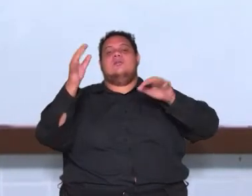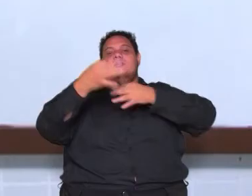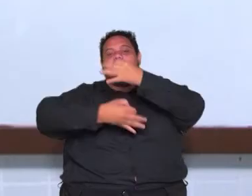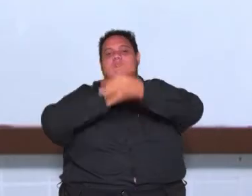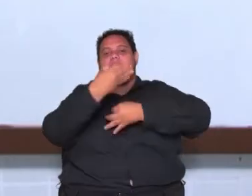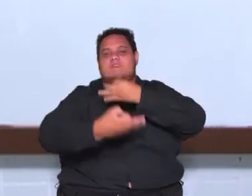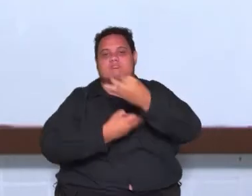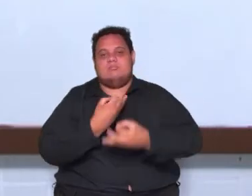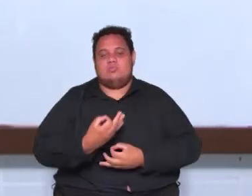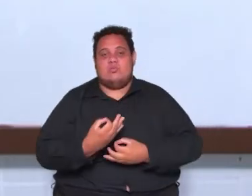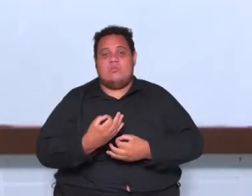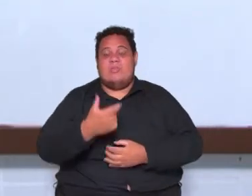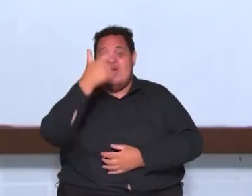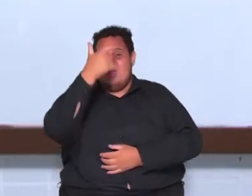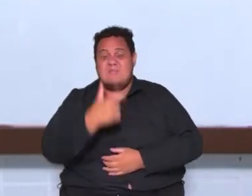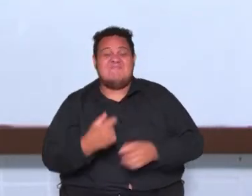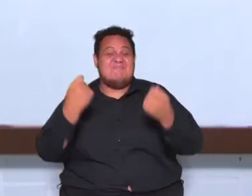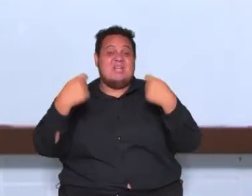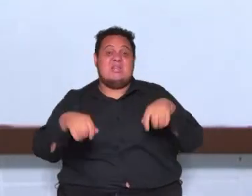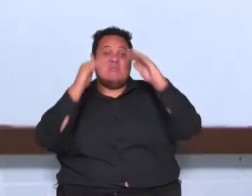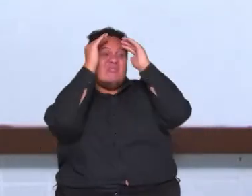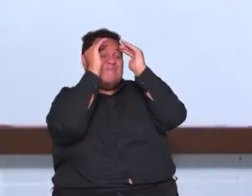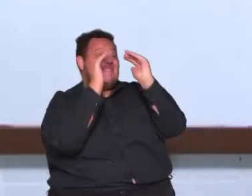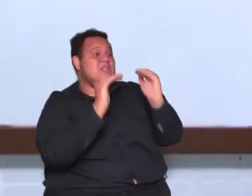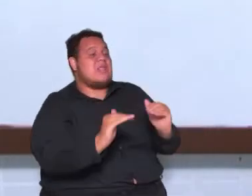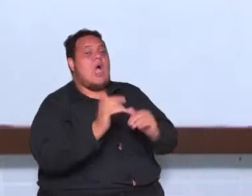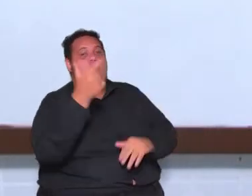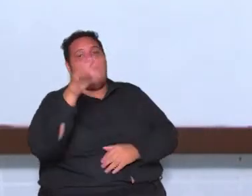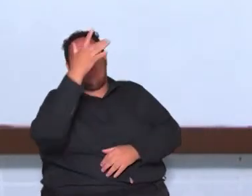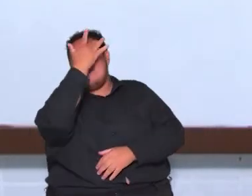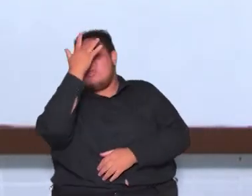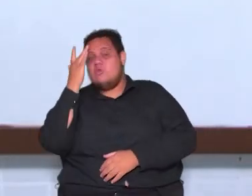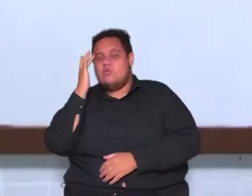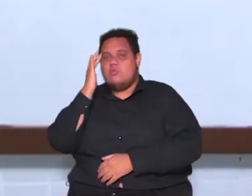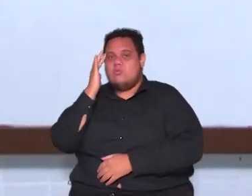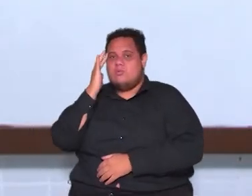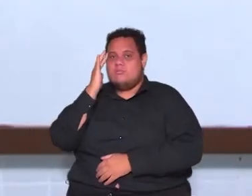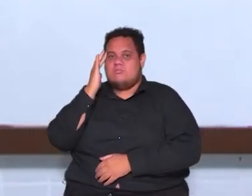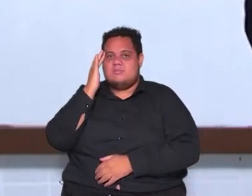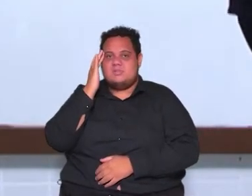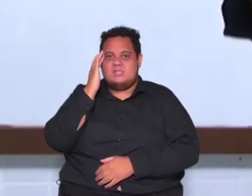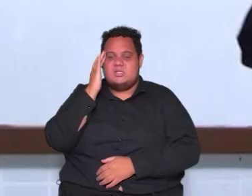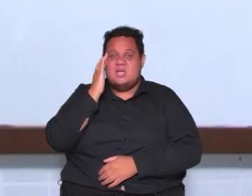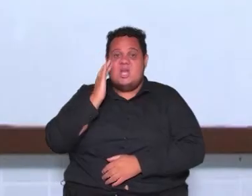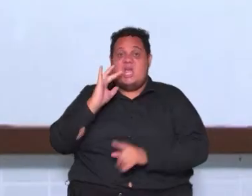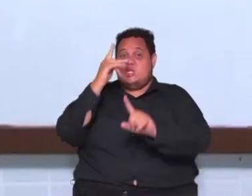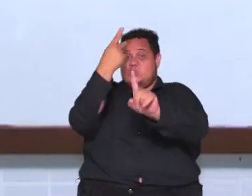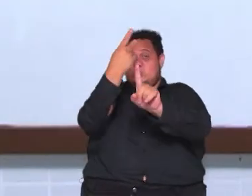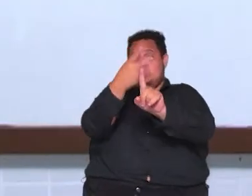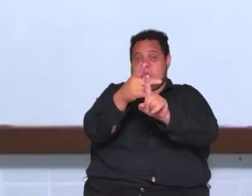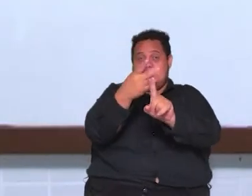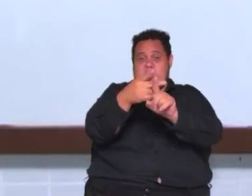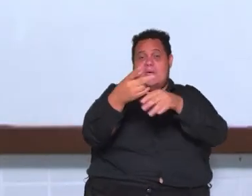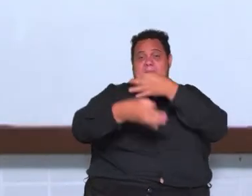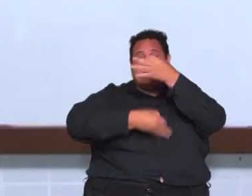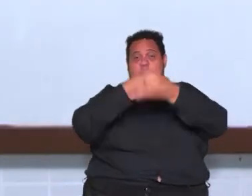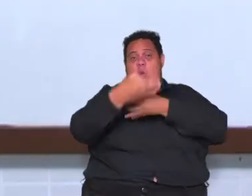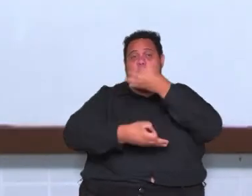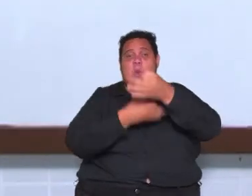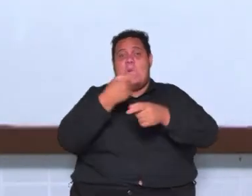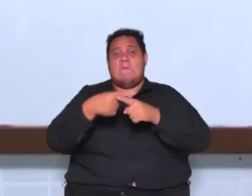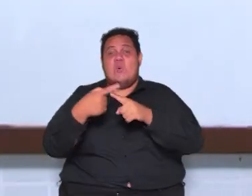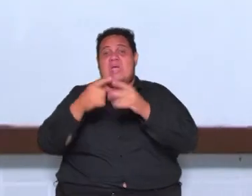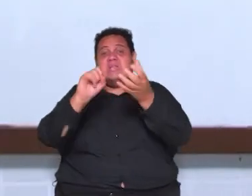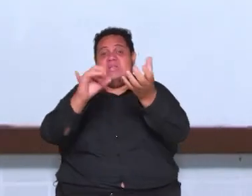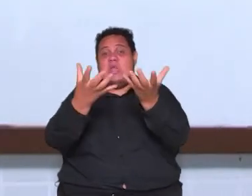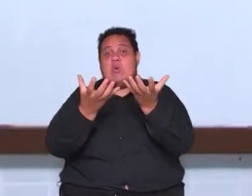então eu preciso respeitar o outro e sua e sua e sua posição porque do jeito